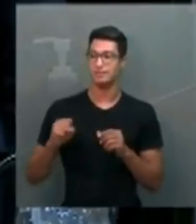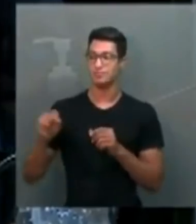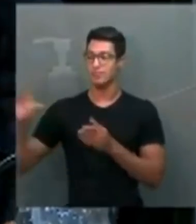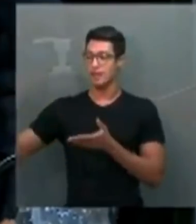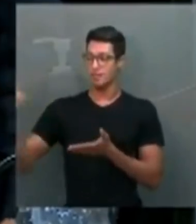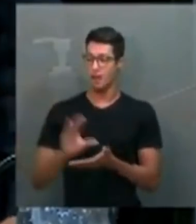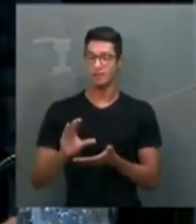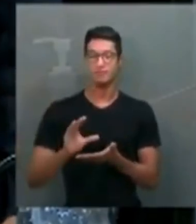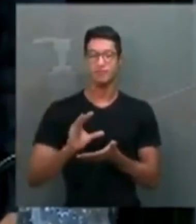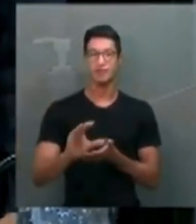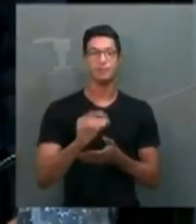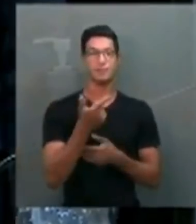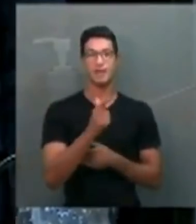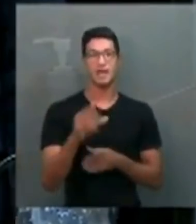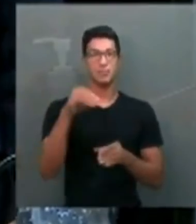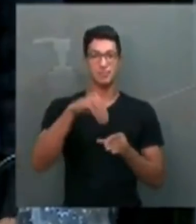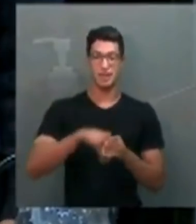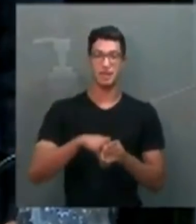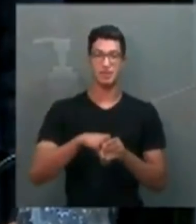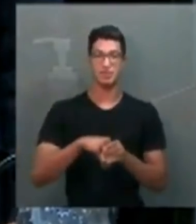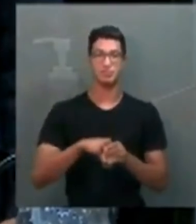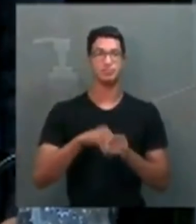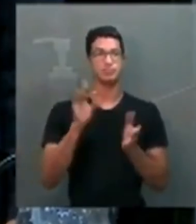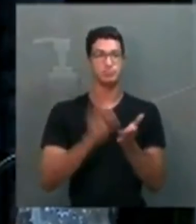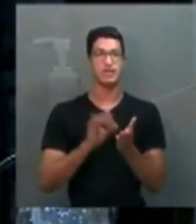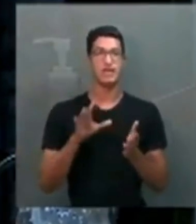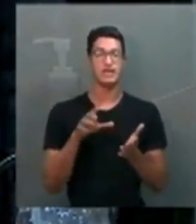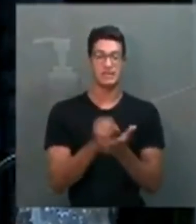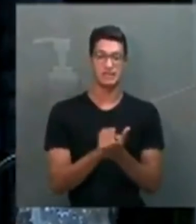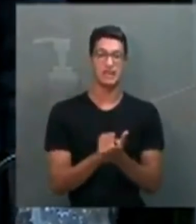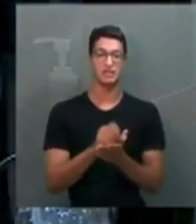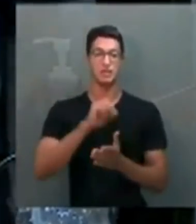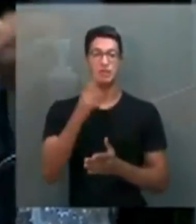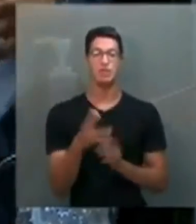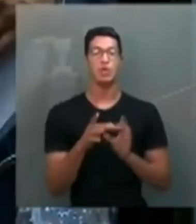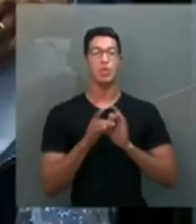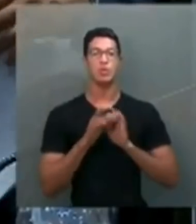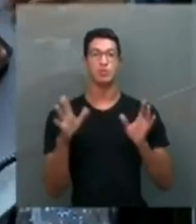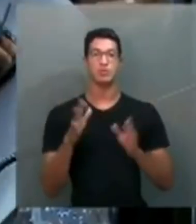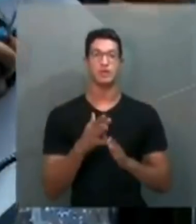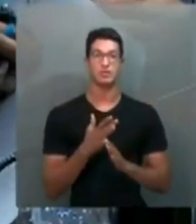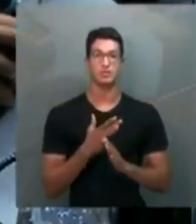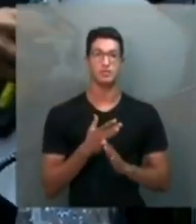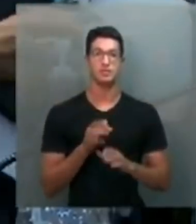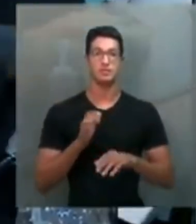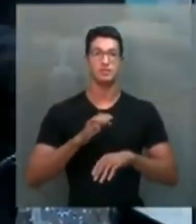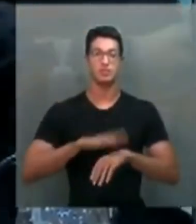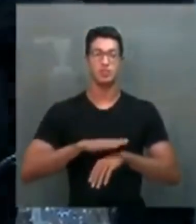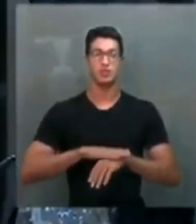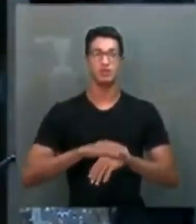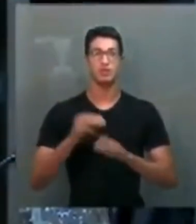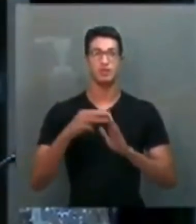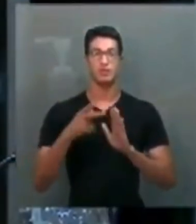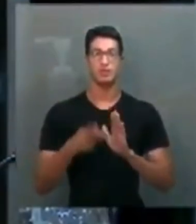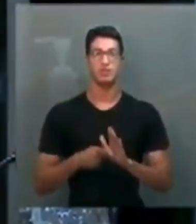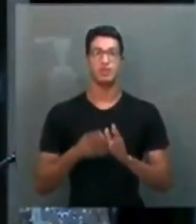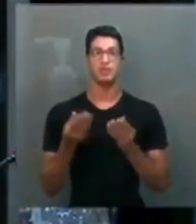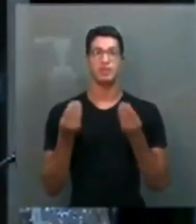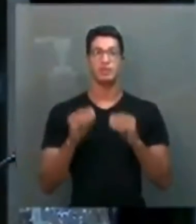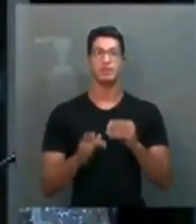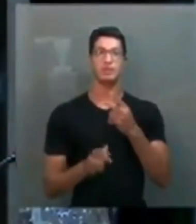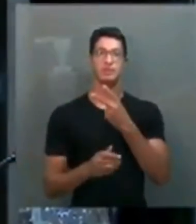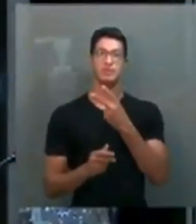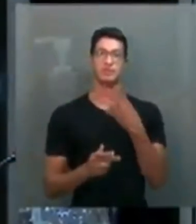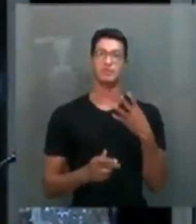recursos sem estar devidamente registrado ou autorizado. No momento que a medida provisória foi publicada, em